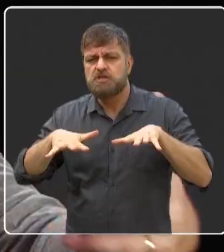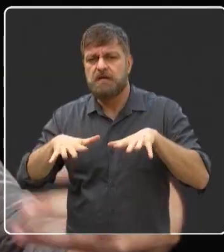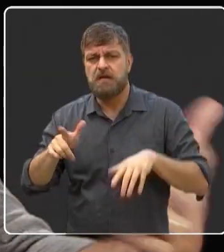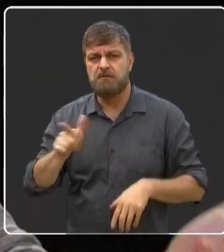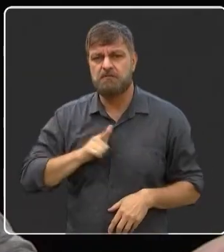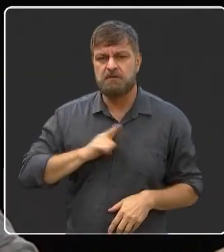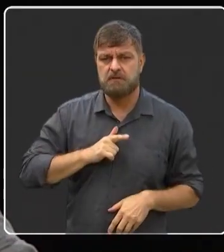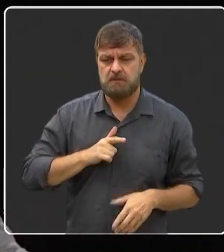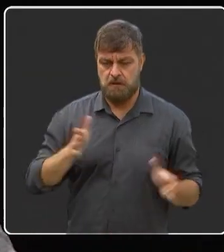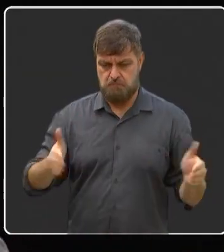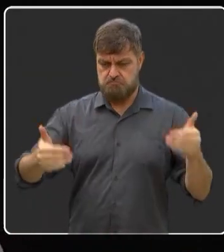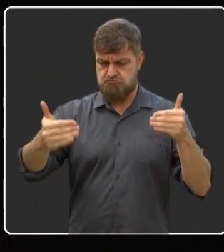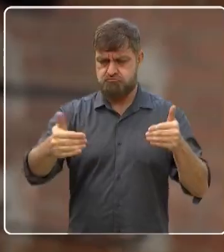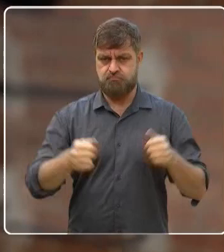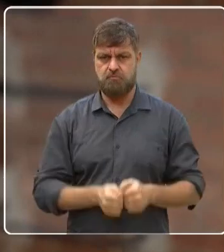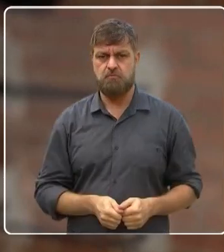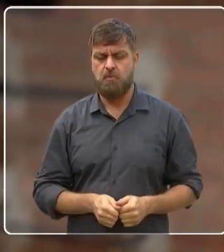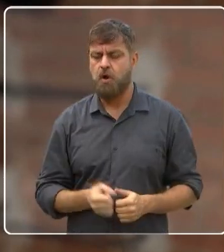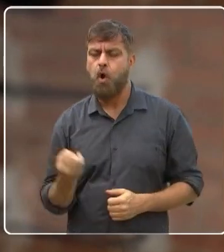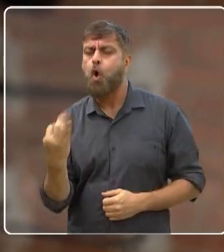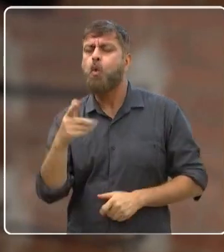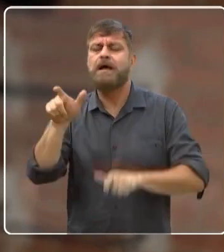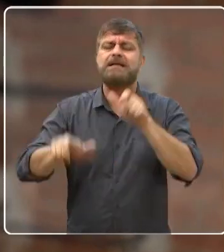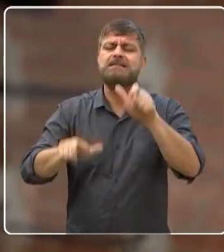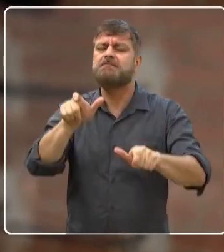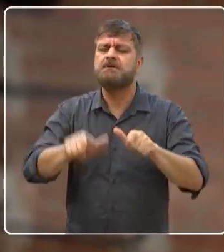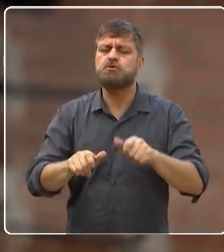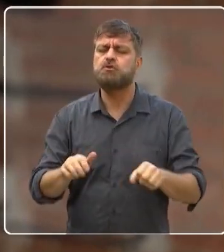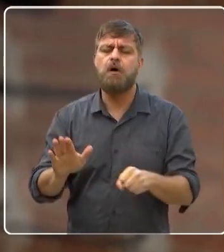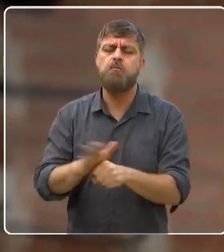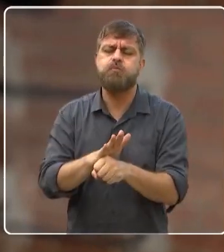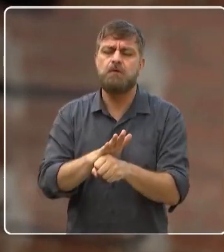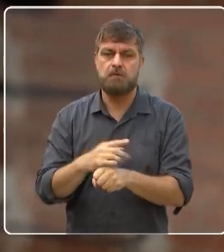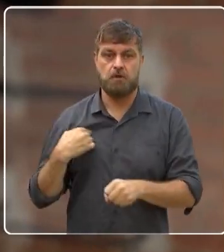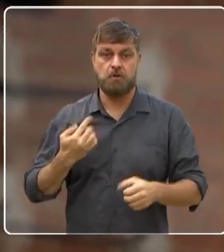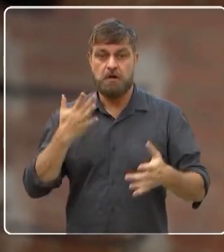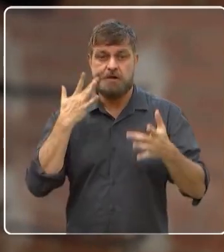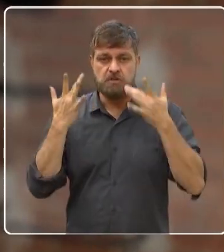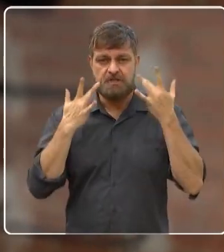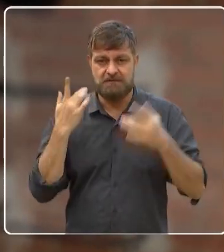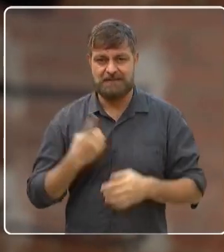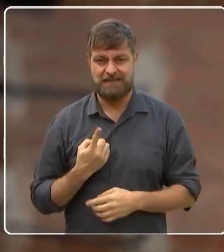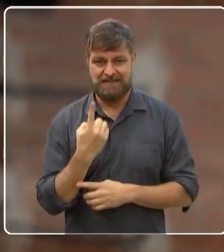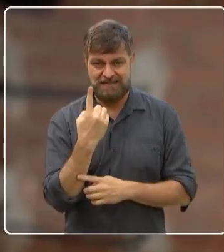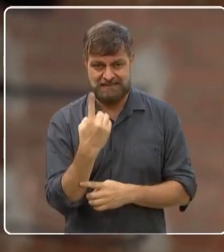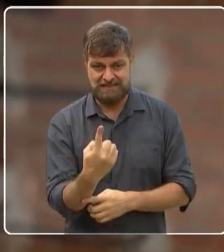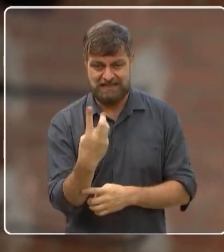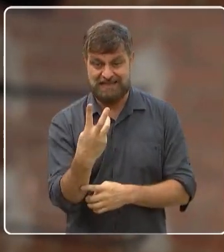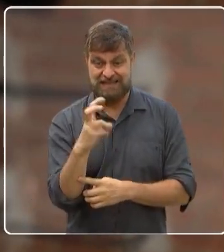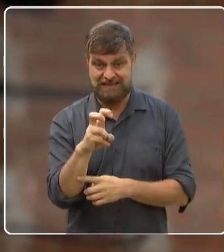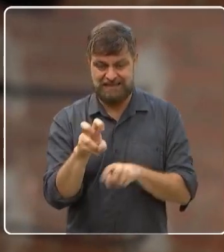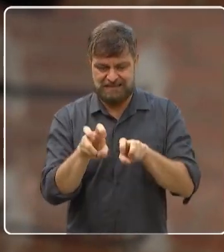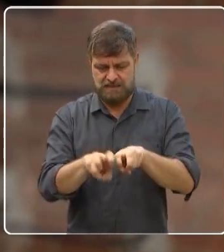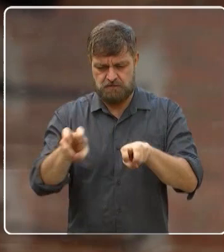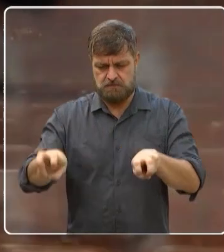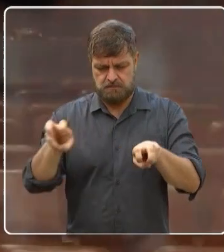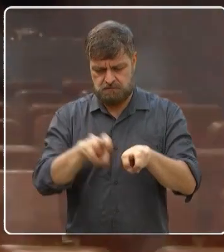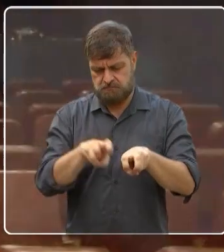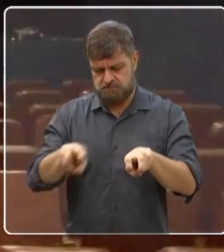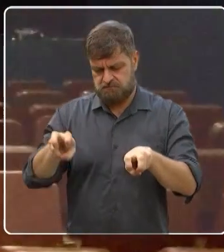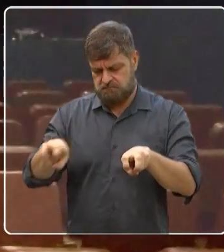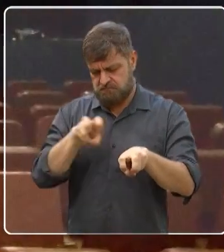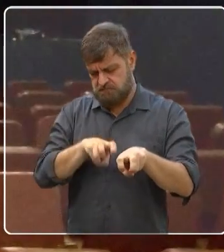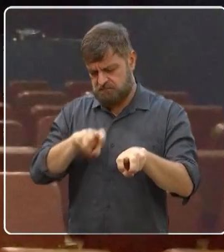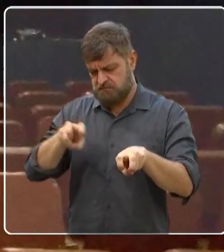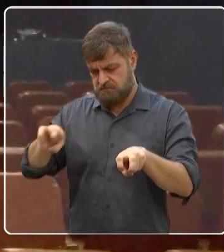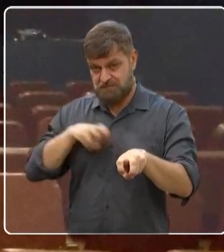pra ver que é uma estrutura bem bacana, né? Sim, é assim, André. O nosso teatro, nós temos 135 poltronas fixas, como você